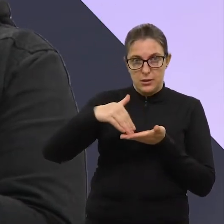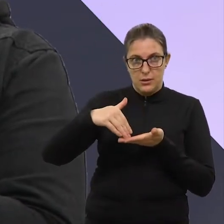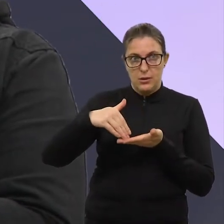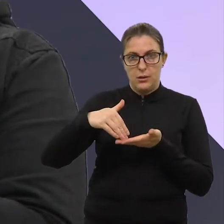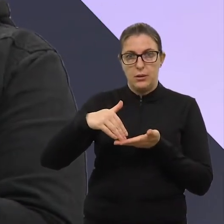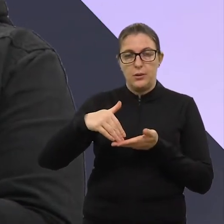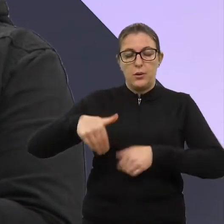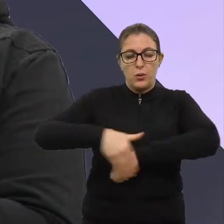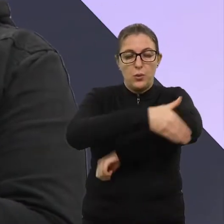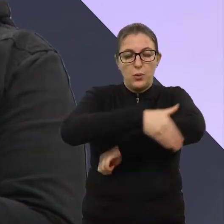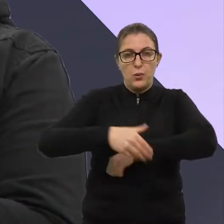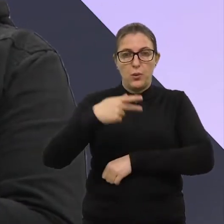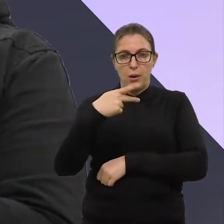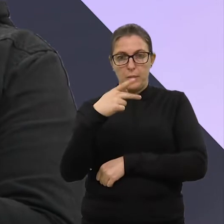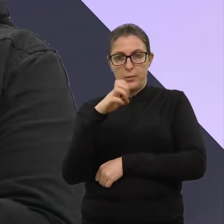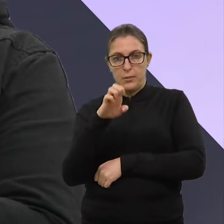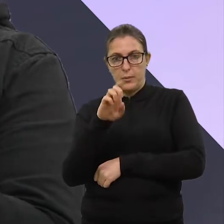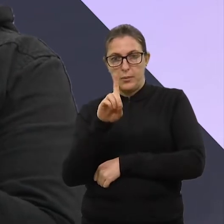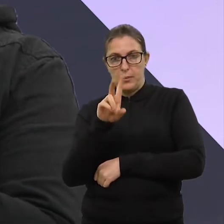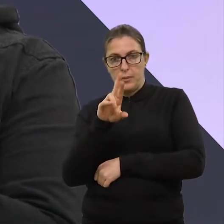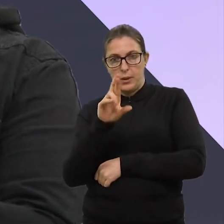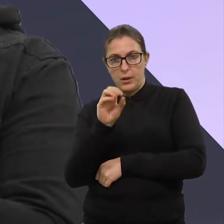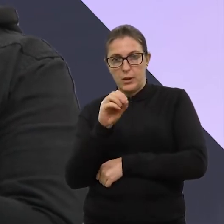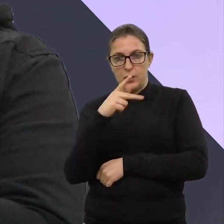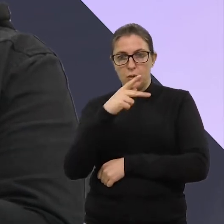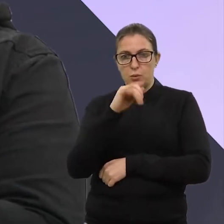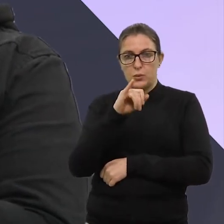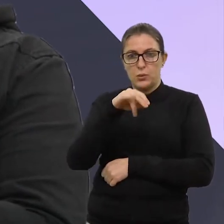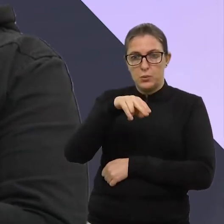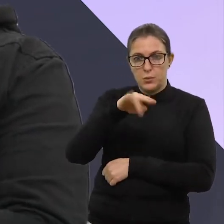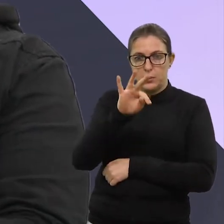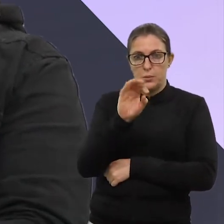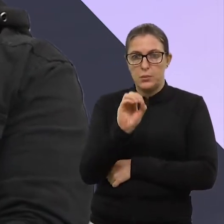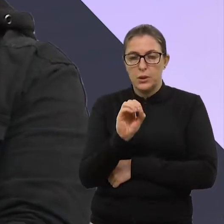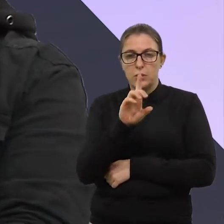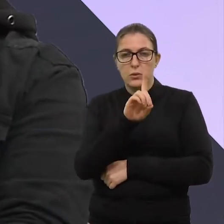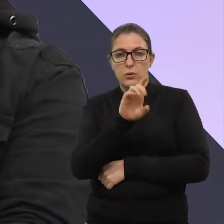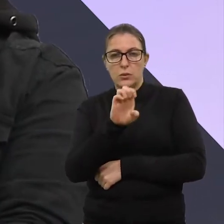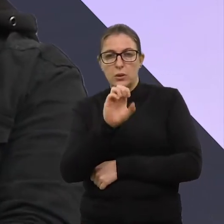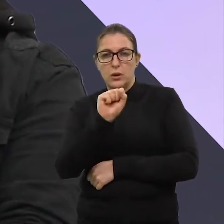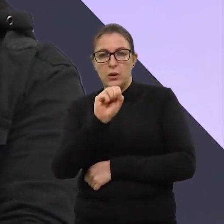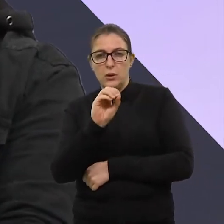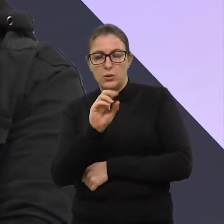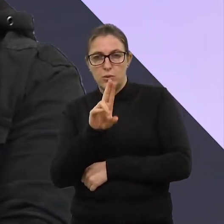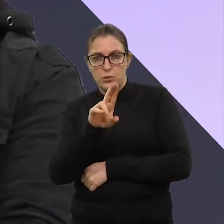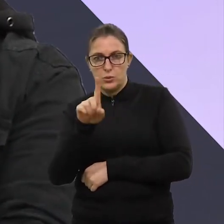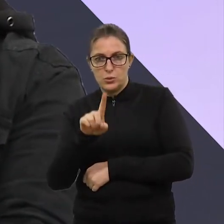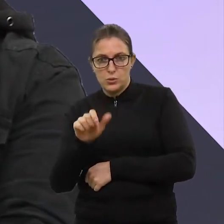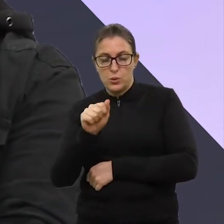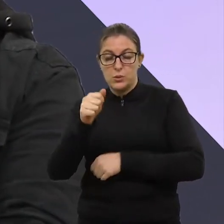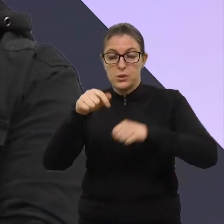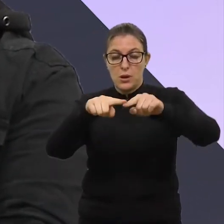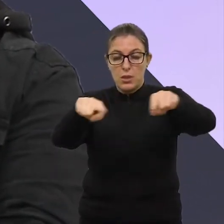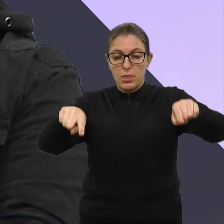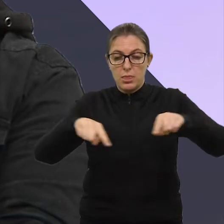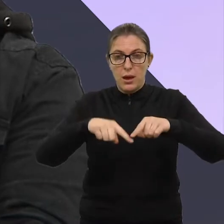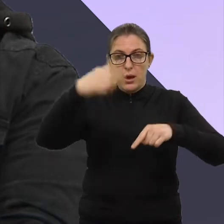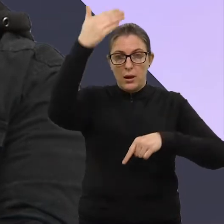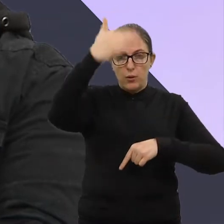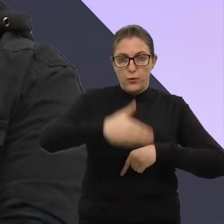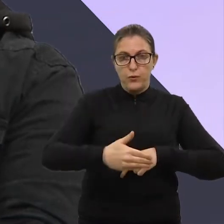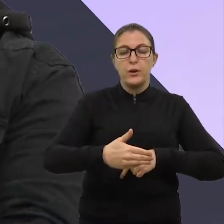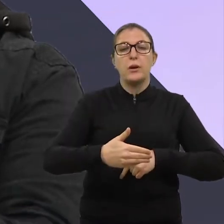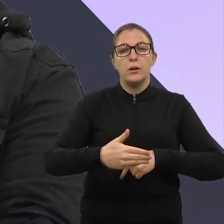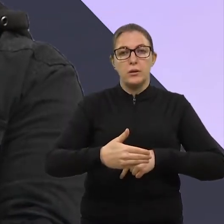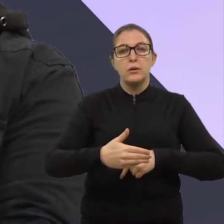na Pedro Pinto de Souza, número 100, onde está a biblioteca e o arquivo, né? O terreno à frente, né? É cedido pelo Estado também para